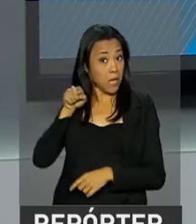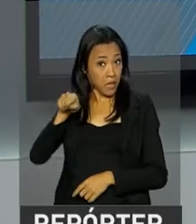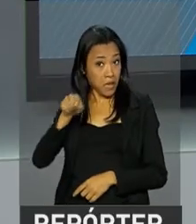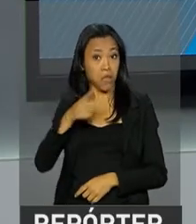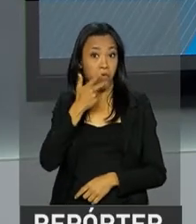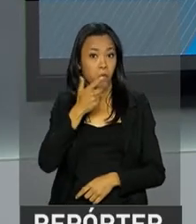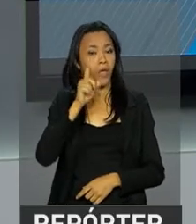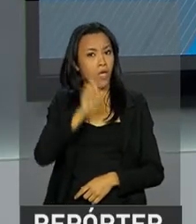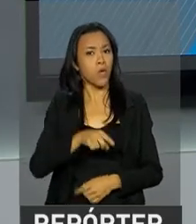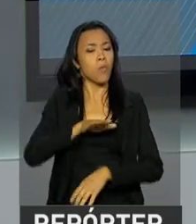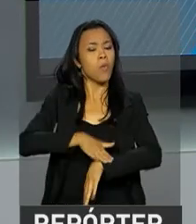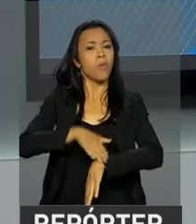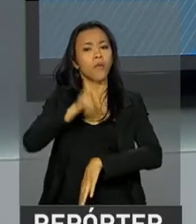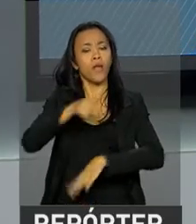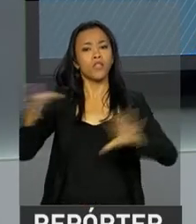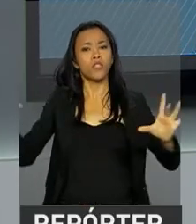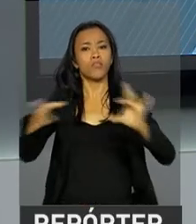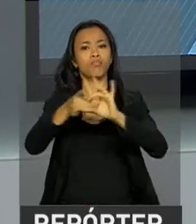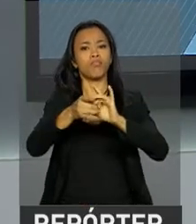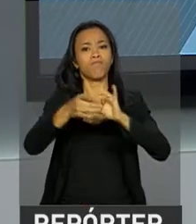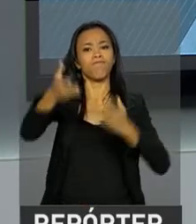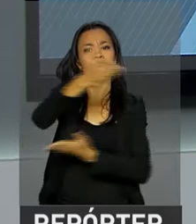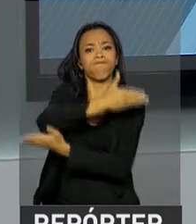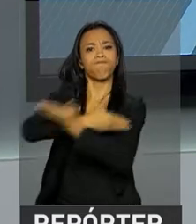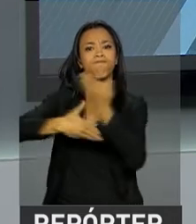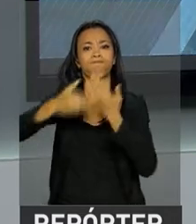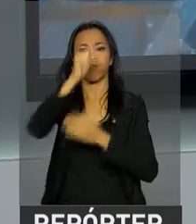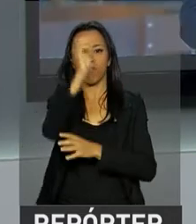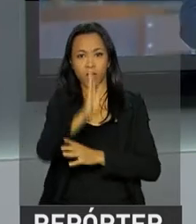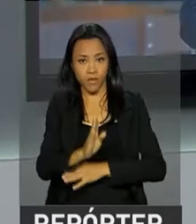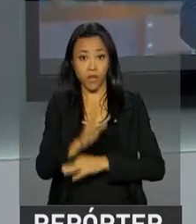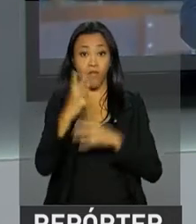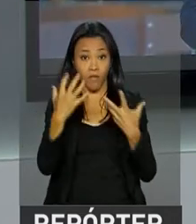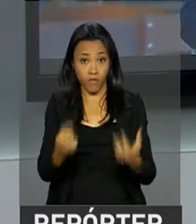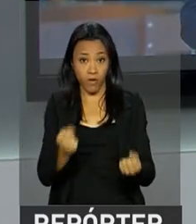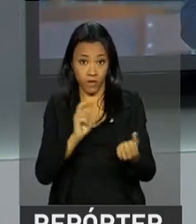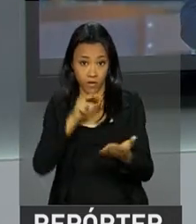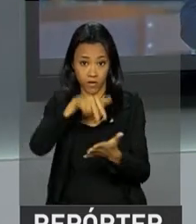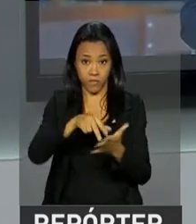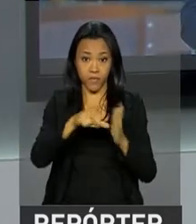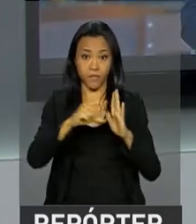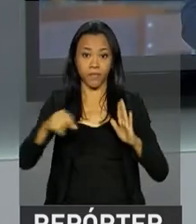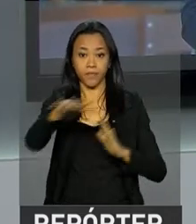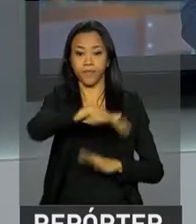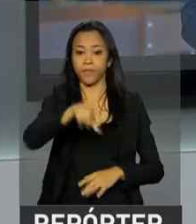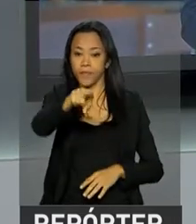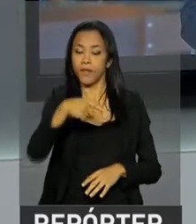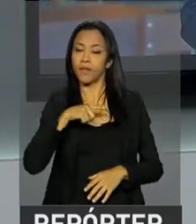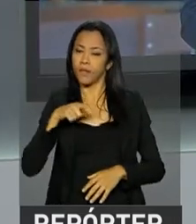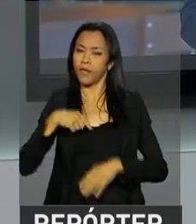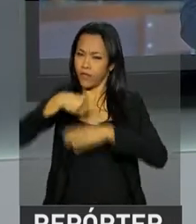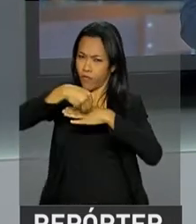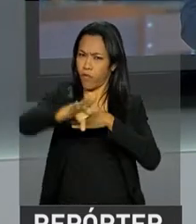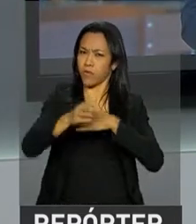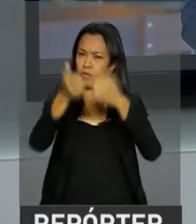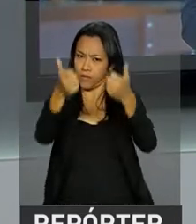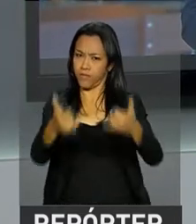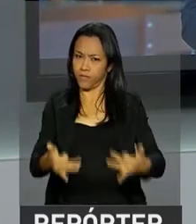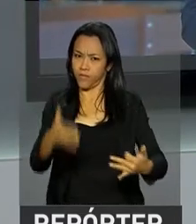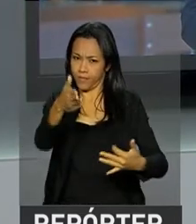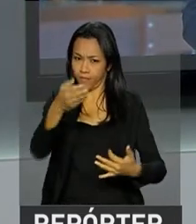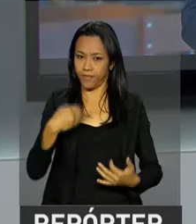o momento é de unificar o país. Vamos então ao Palácio Planalto. Lá está o repórter Ney Pereira. Ele tem as informações para a gente ao vivo.